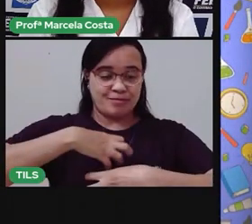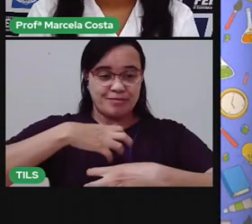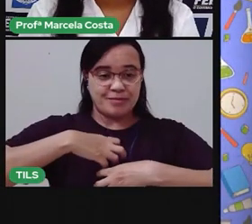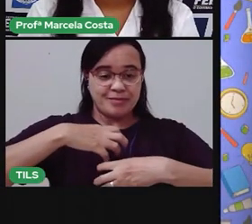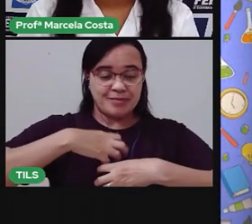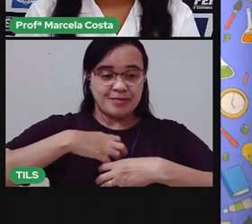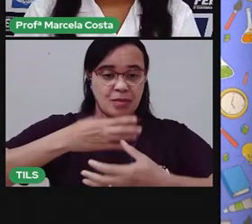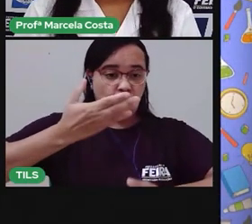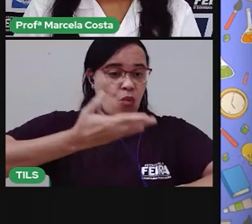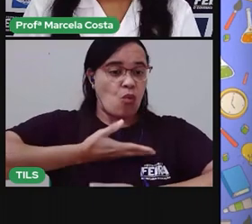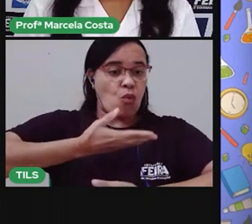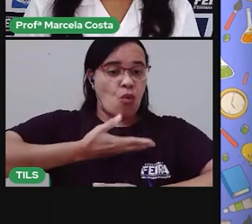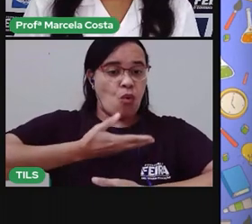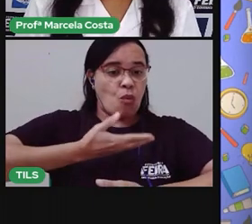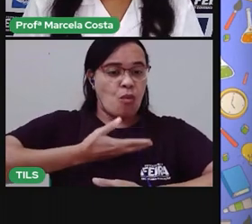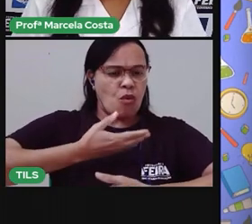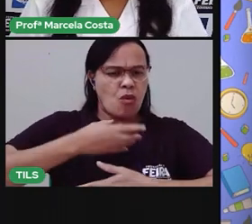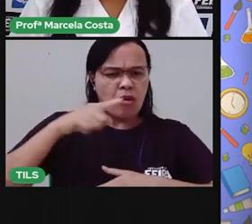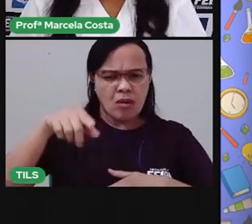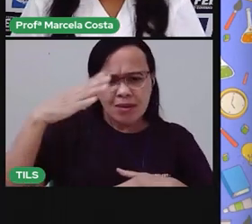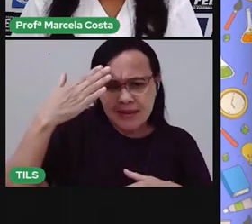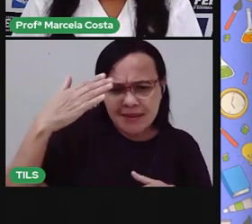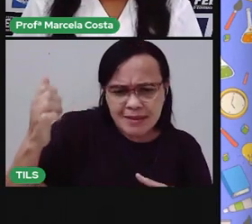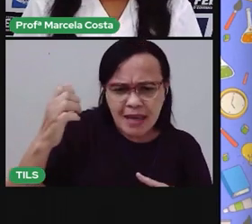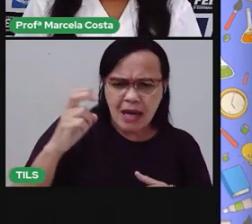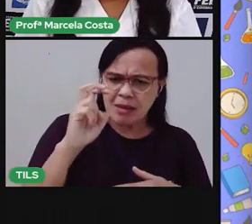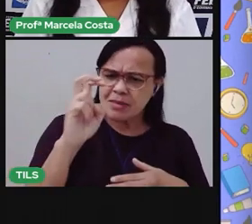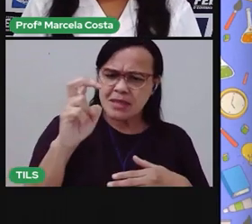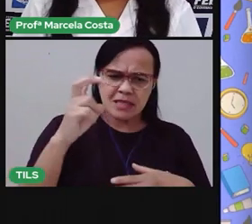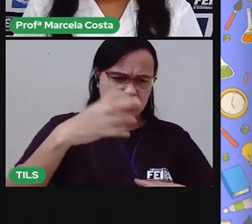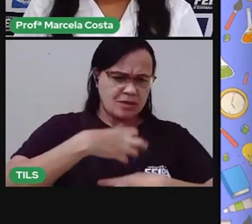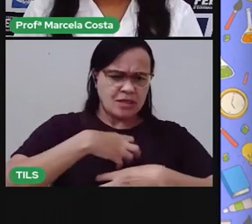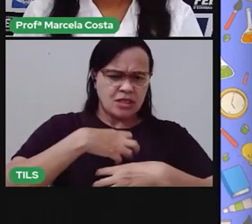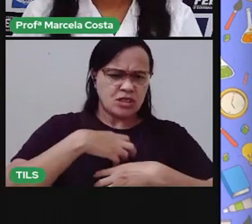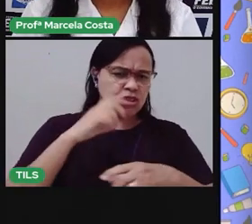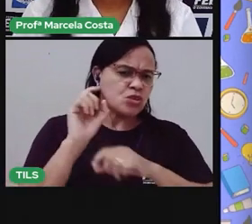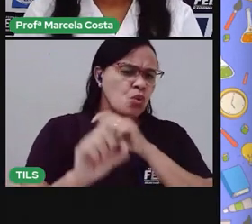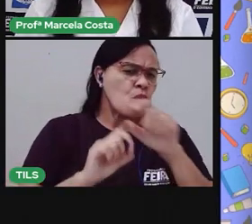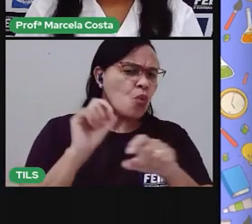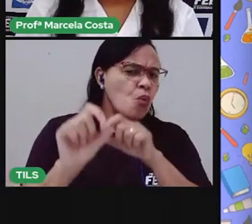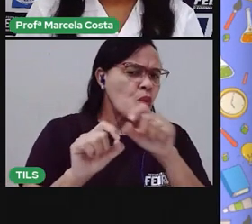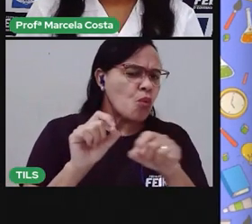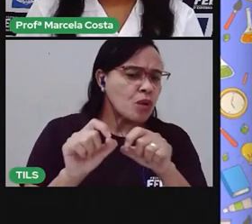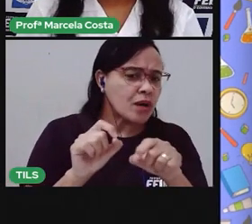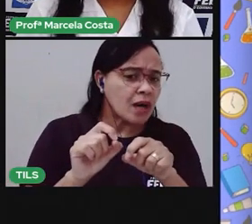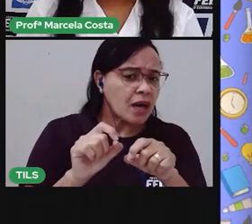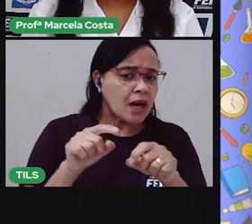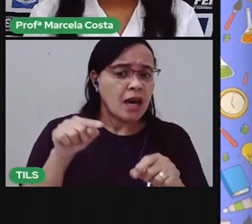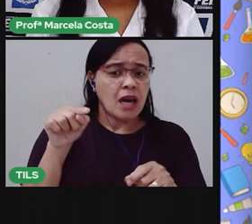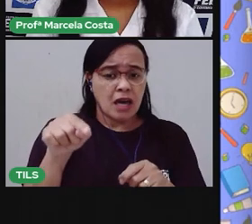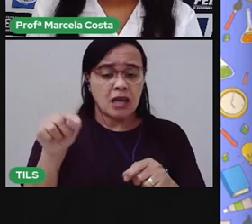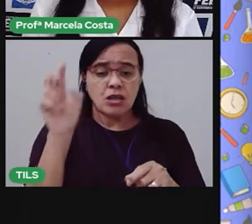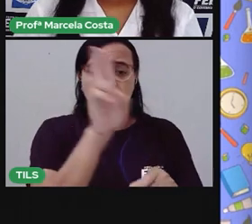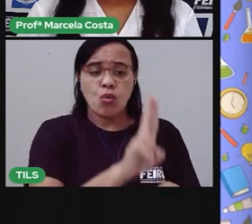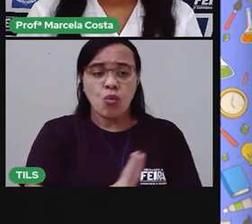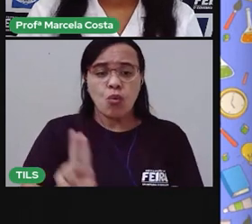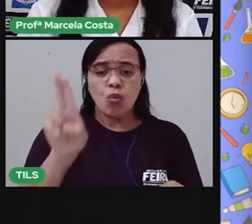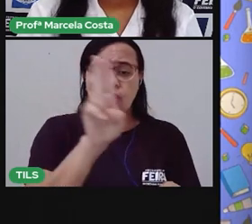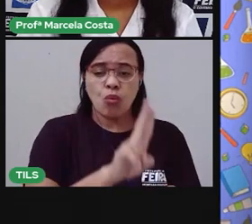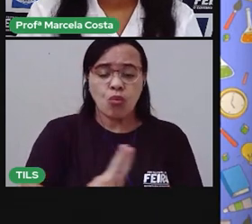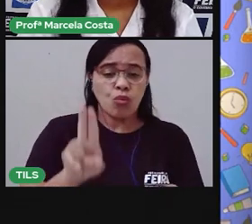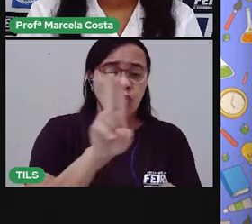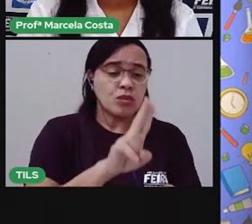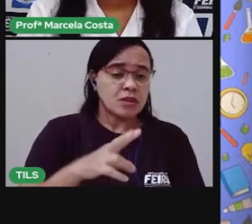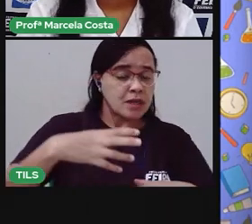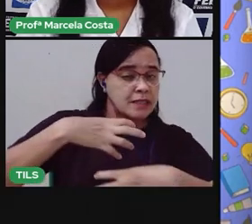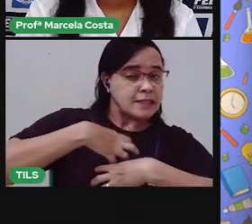Você sabe o que são os sentidos? Os sentidos são receptores, ou seja, o que usamos para sentir o